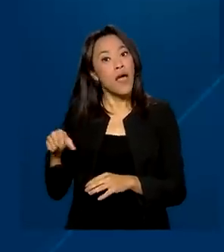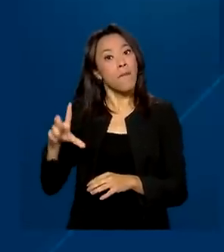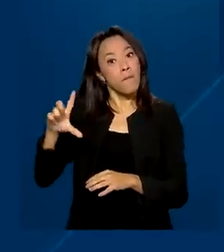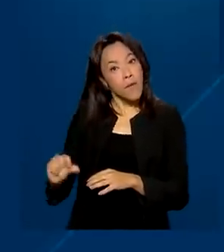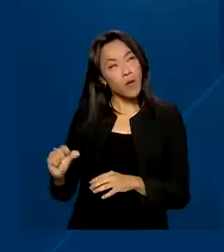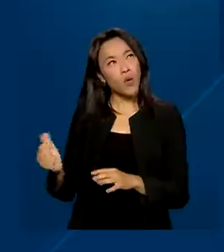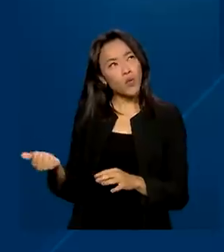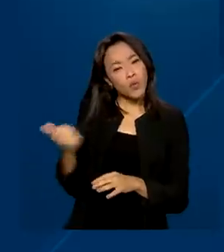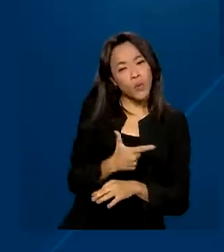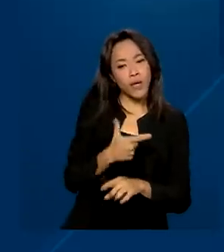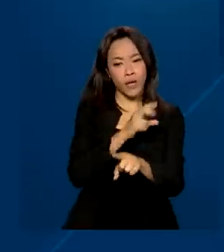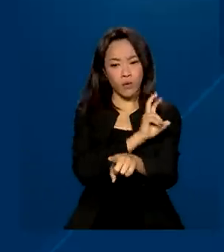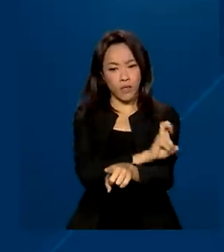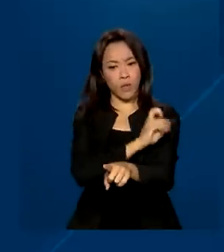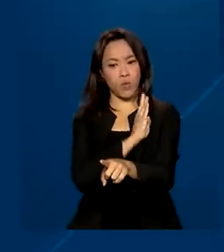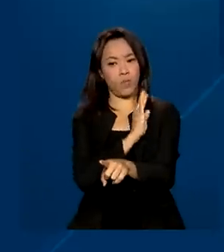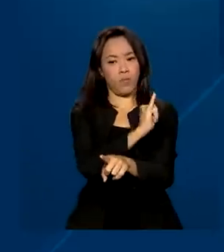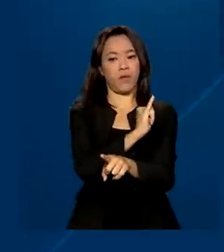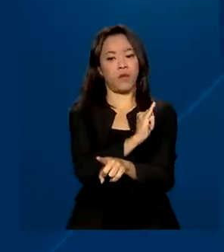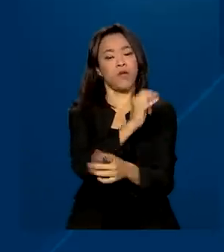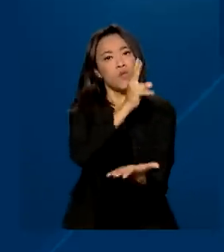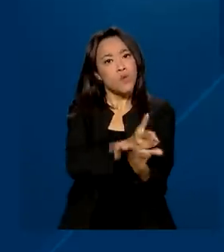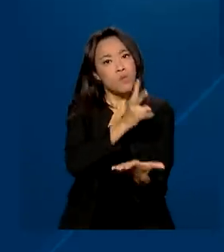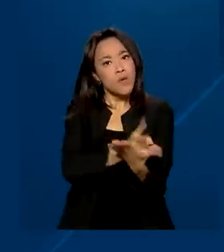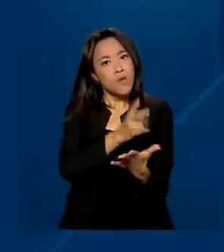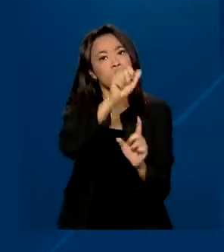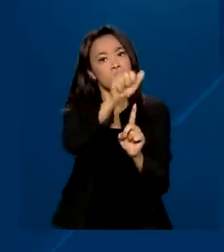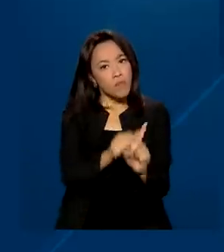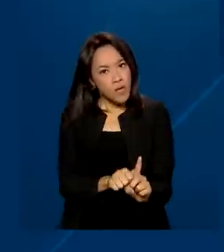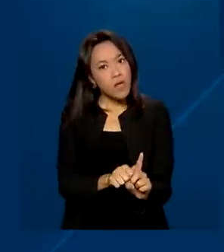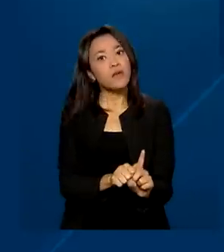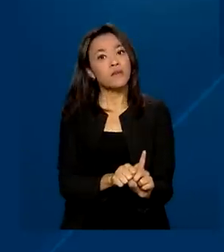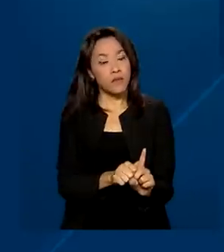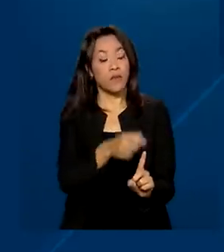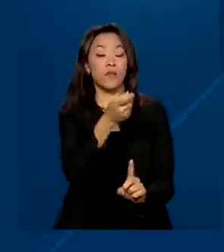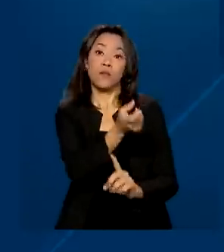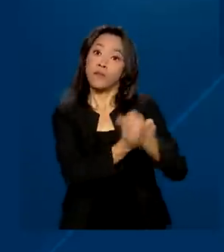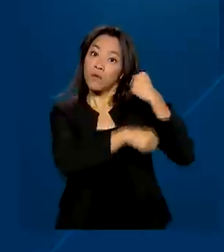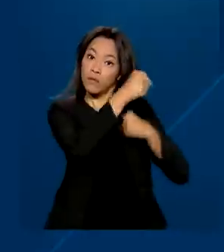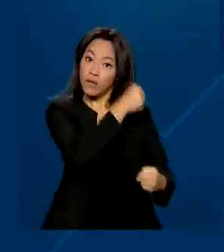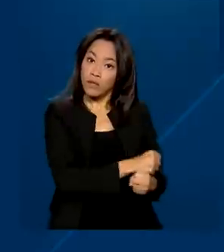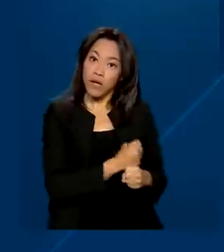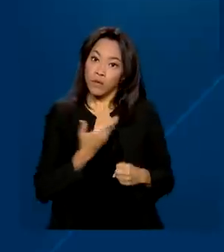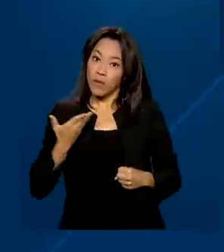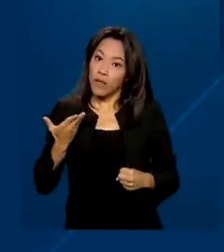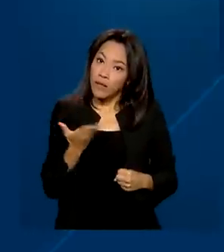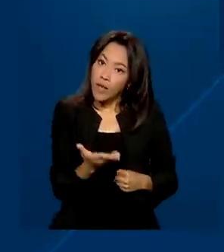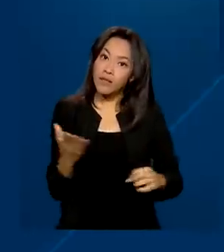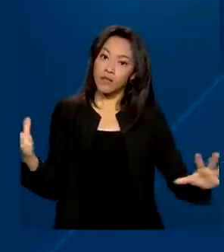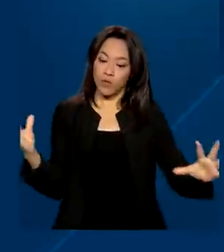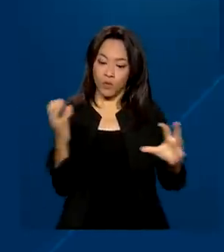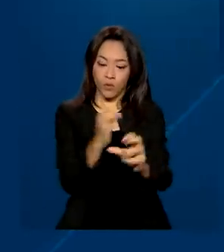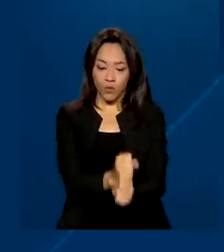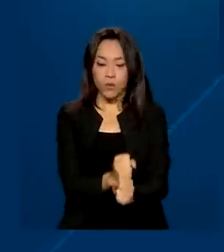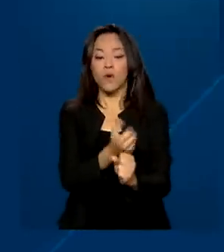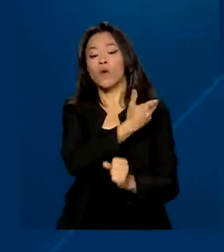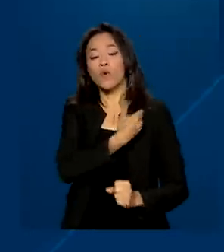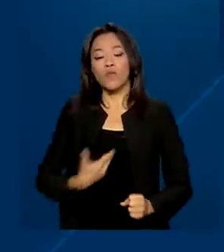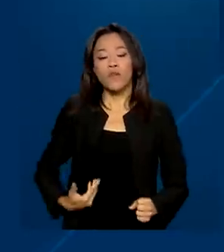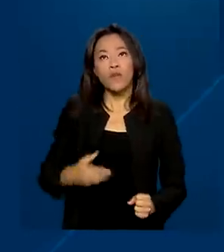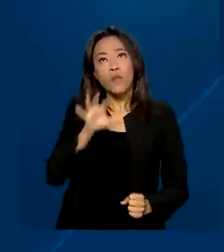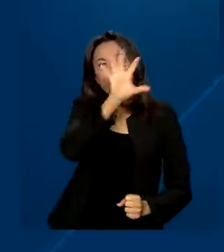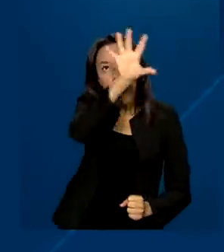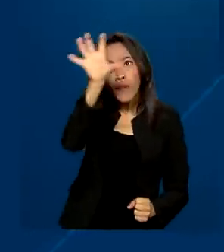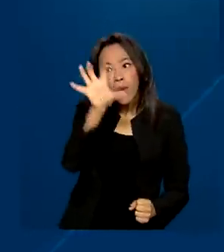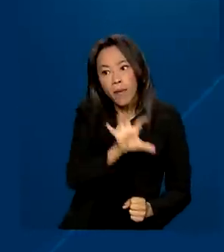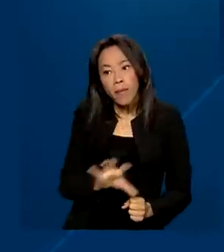que os 5 bilhões registrados no mesmo mês de 2021. Nesta conta, os governos regionais tiveram